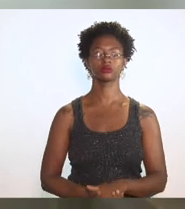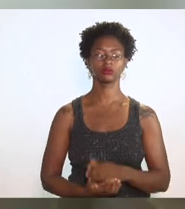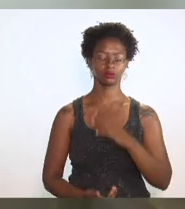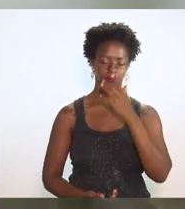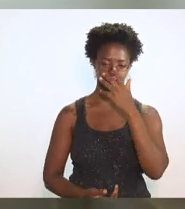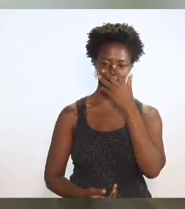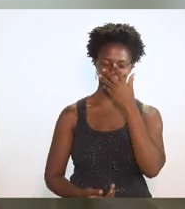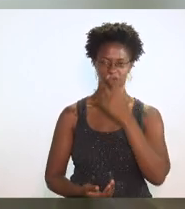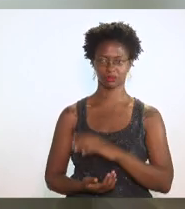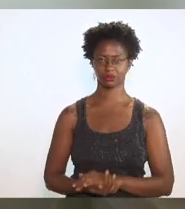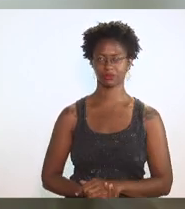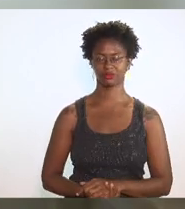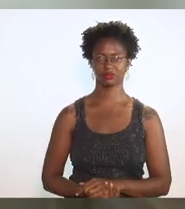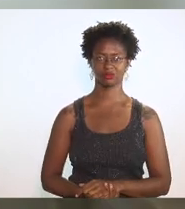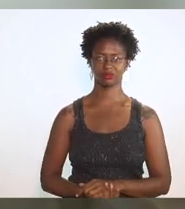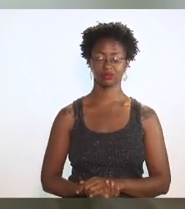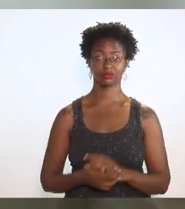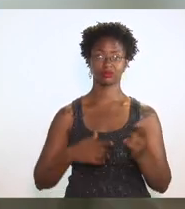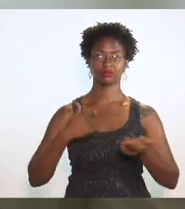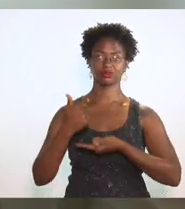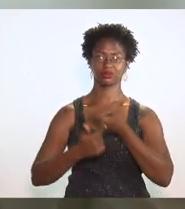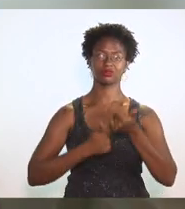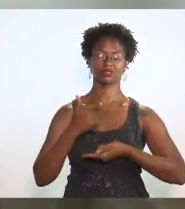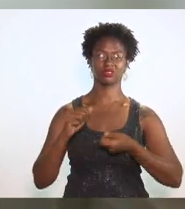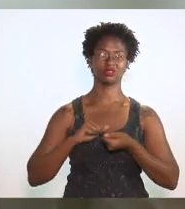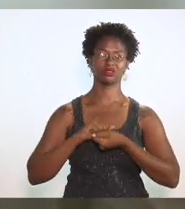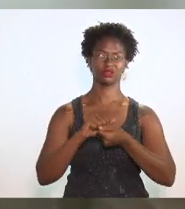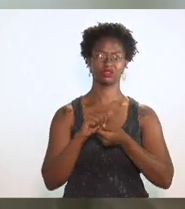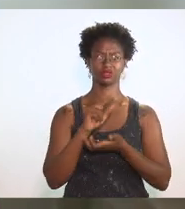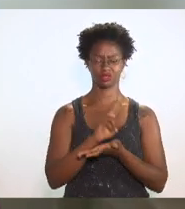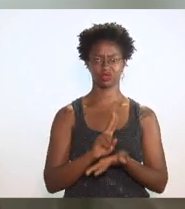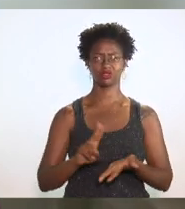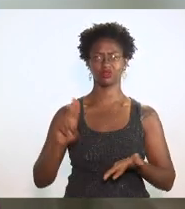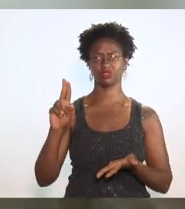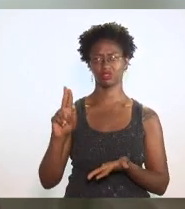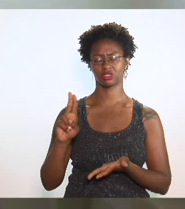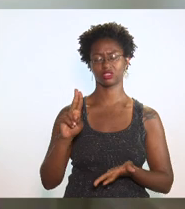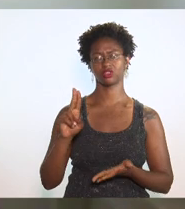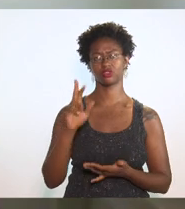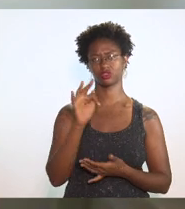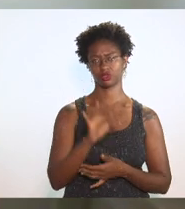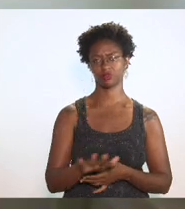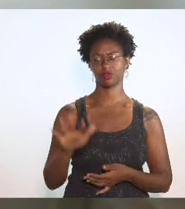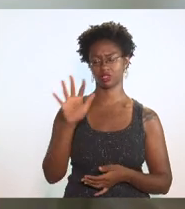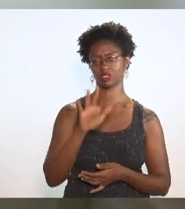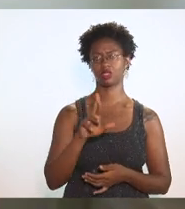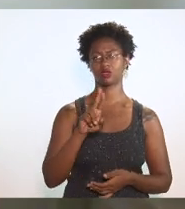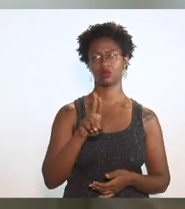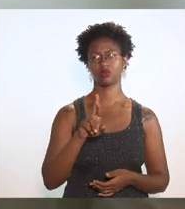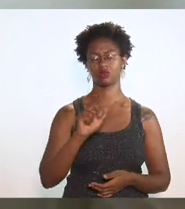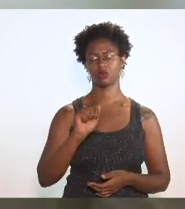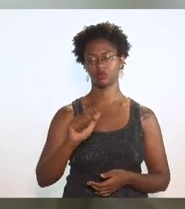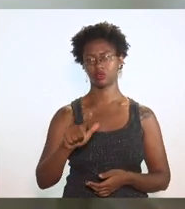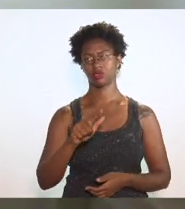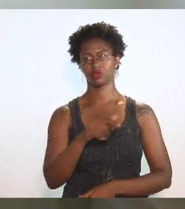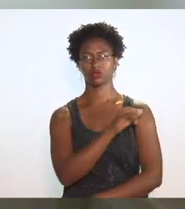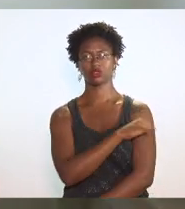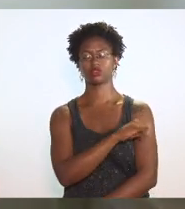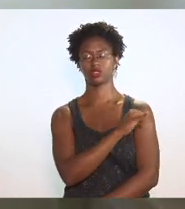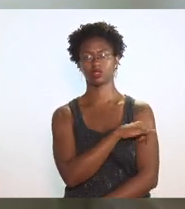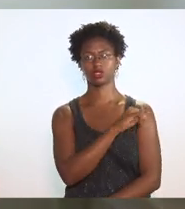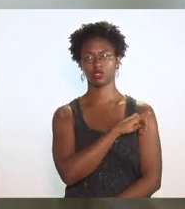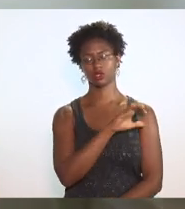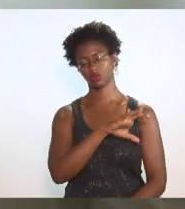trabalho conveniado com a Universidade Federal Rural do Rio de Janeiro, sob a coordenação do